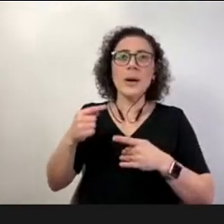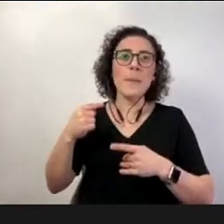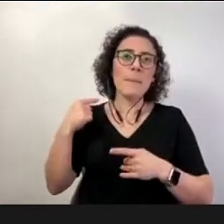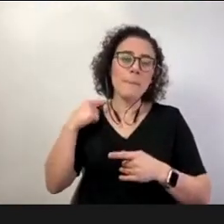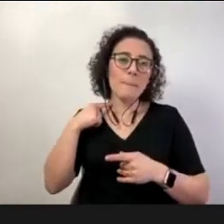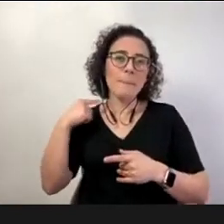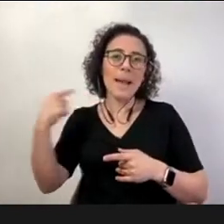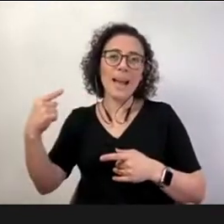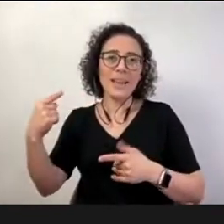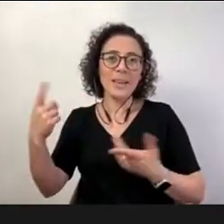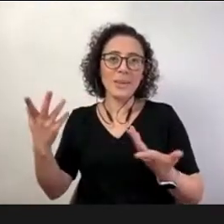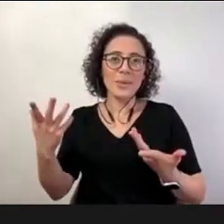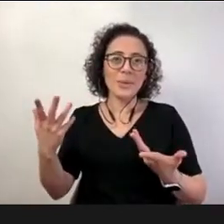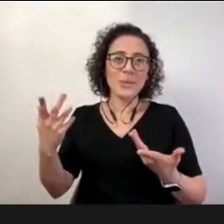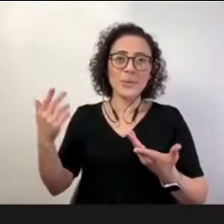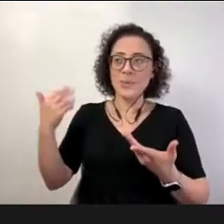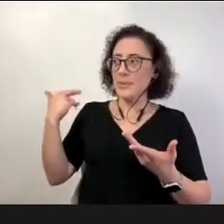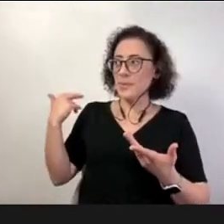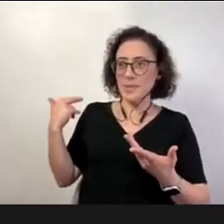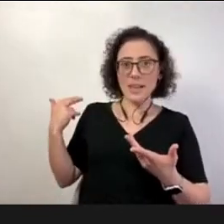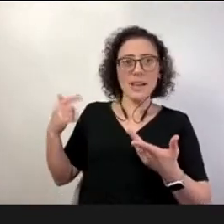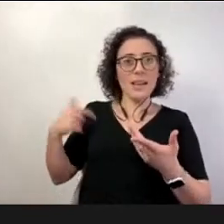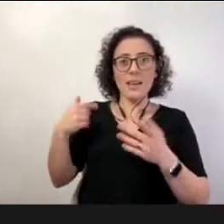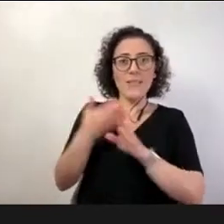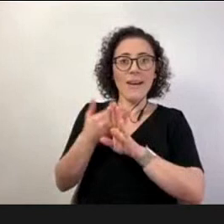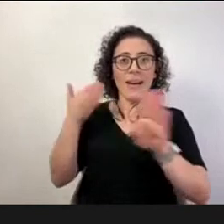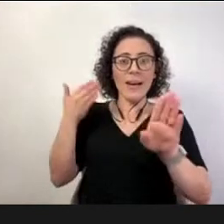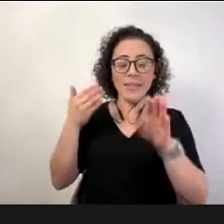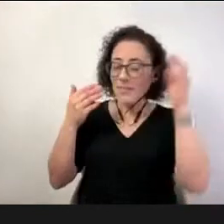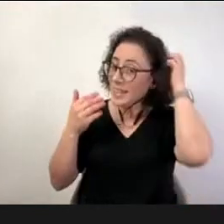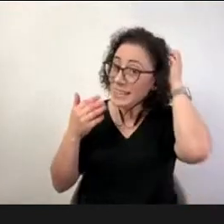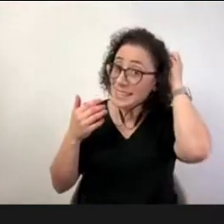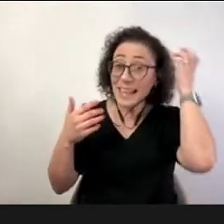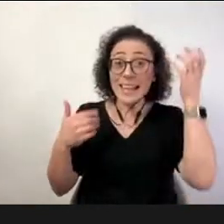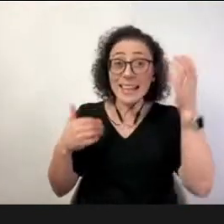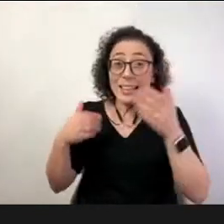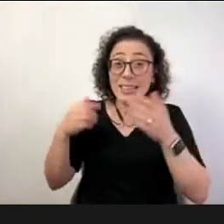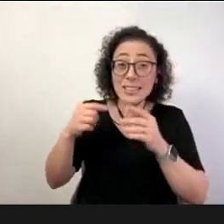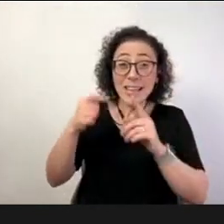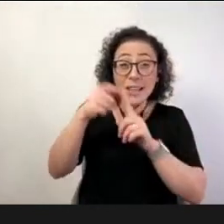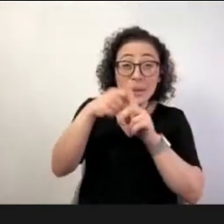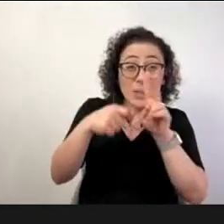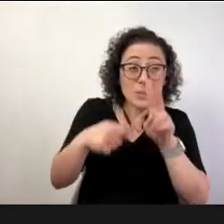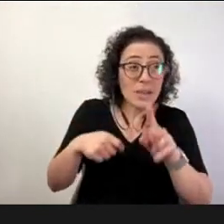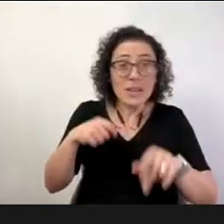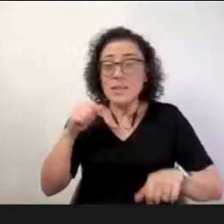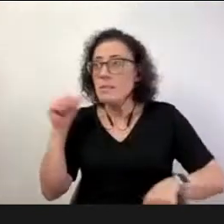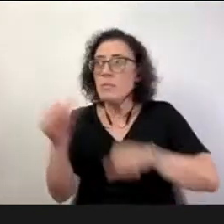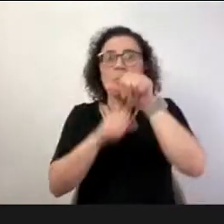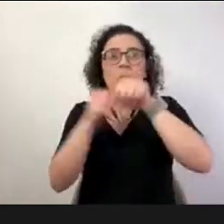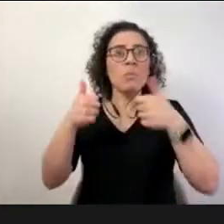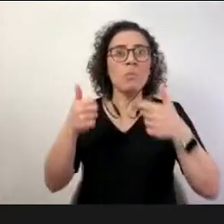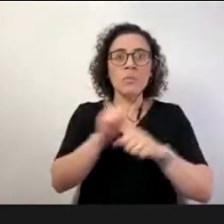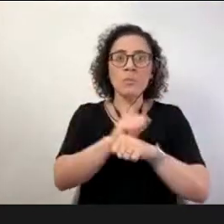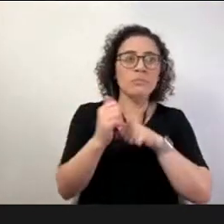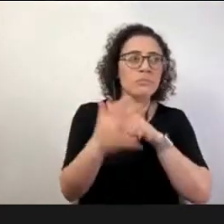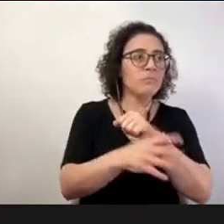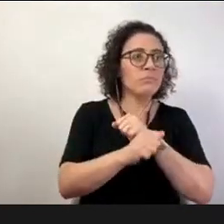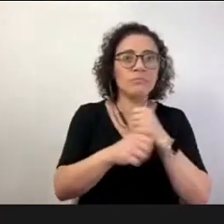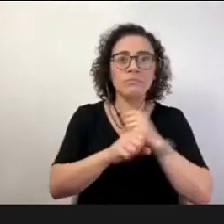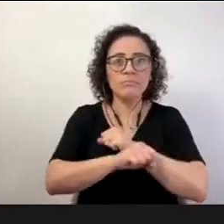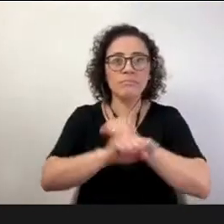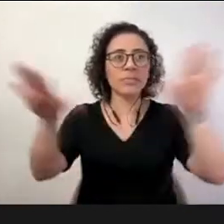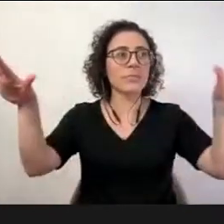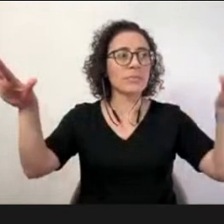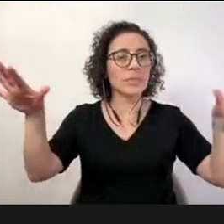dois meses e pouquinho com muitas mudanças mudanças repentinas outras nem tanto e de repente